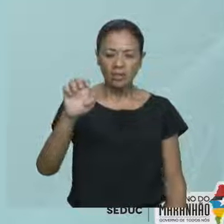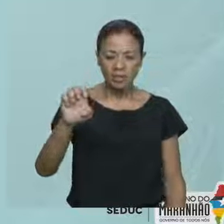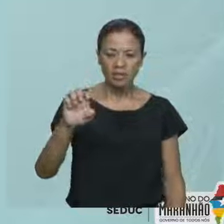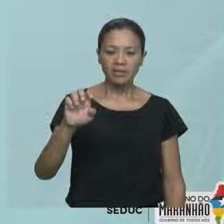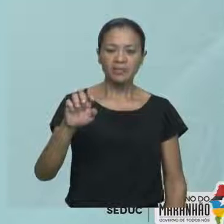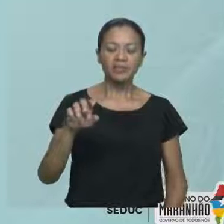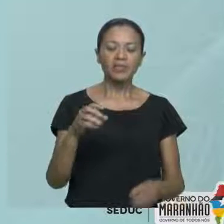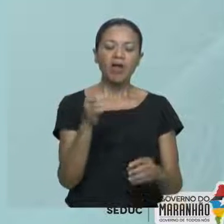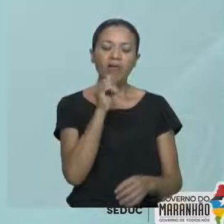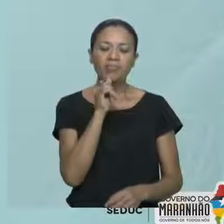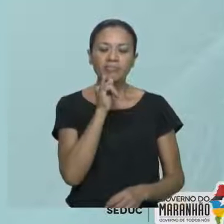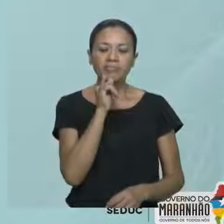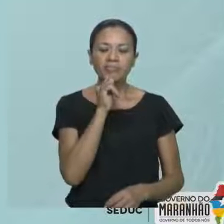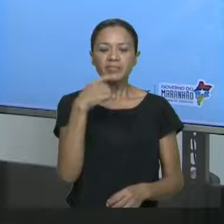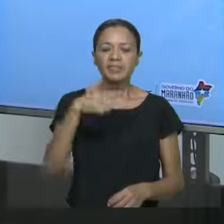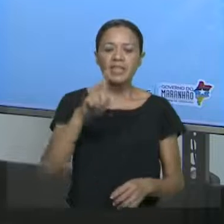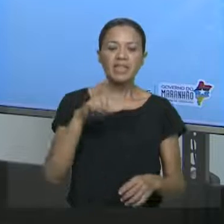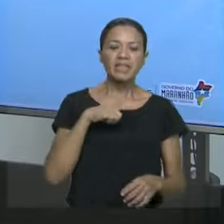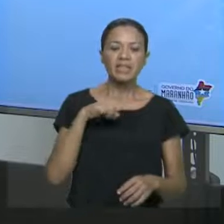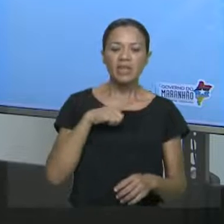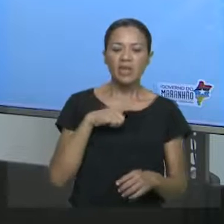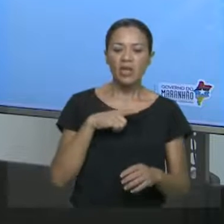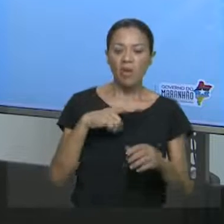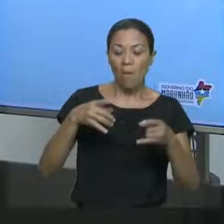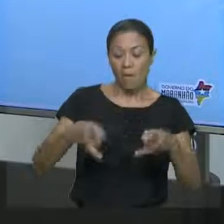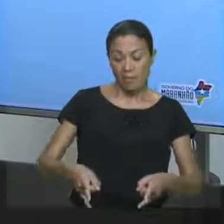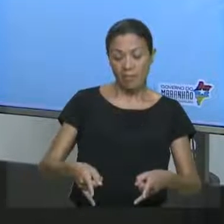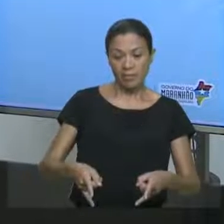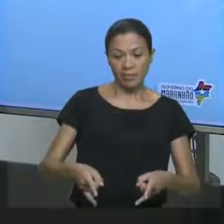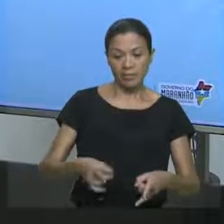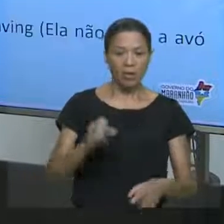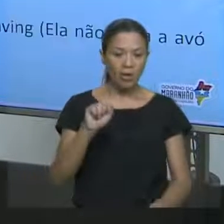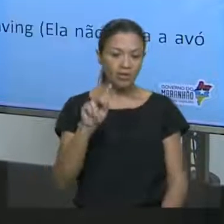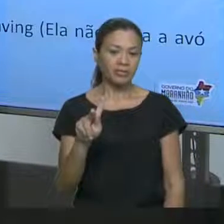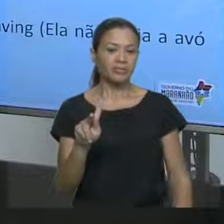Exemplo. He has a bed. Ele tem uma cama, ok?